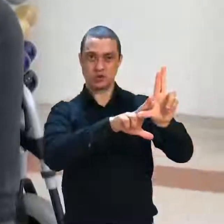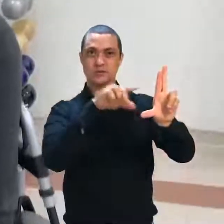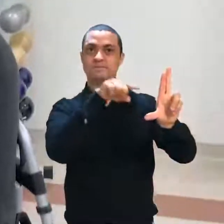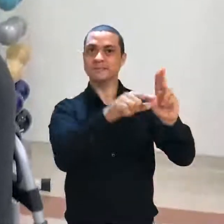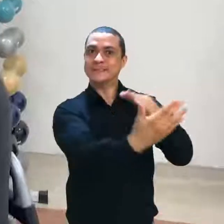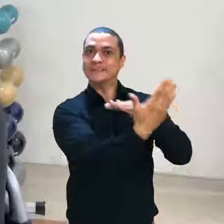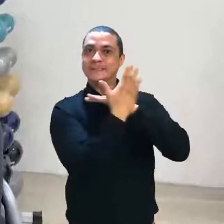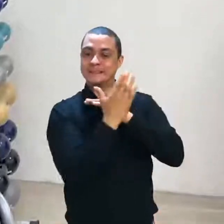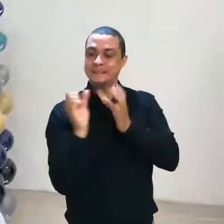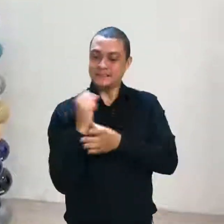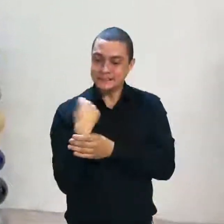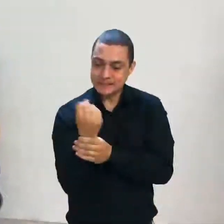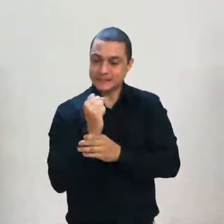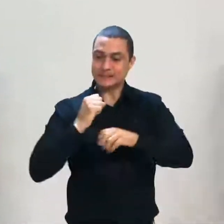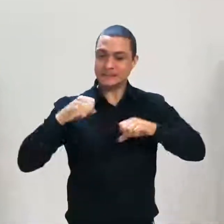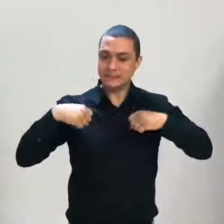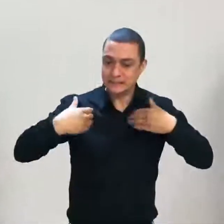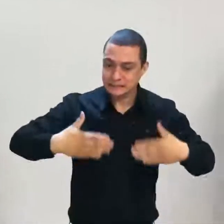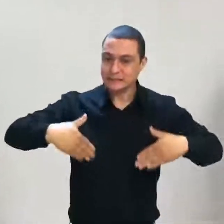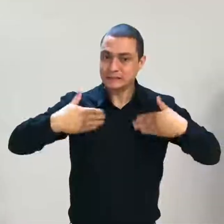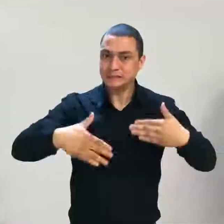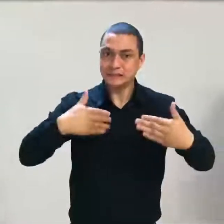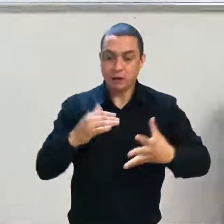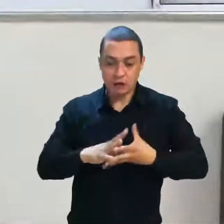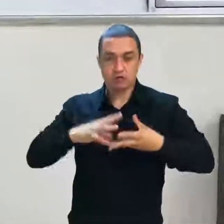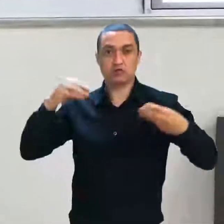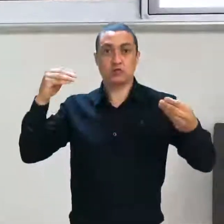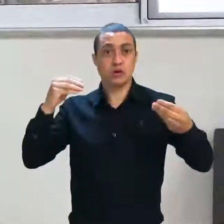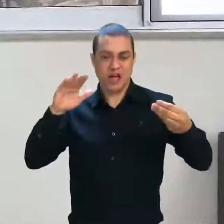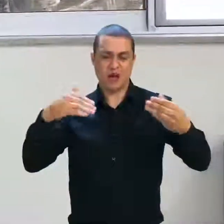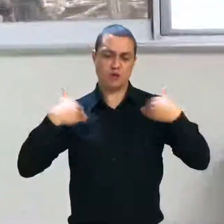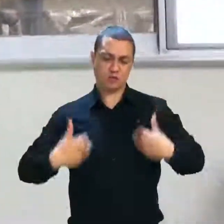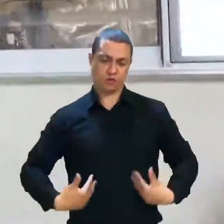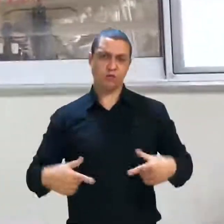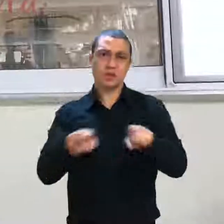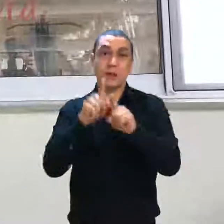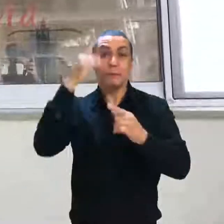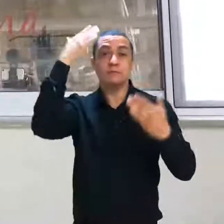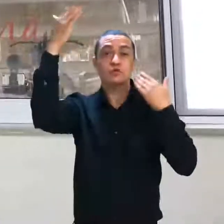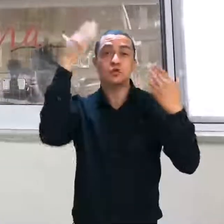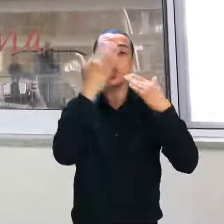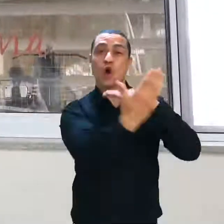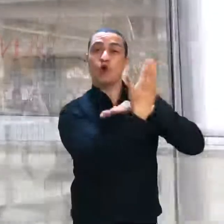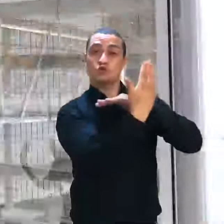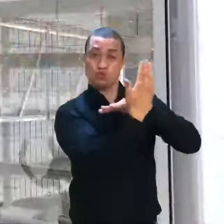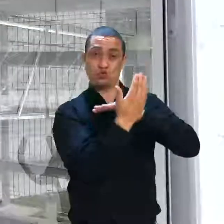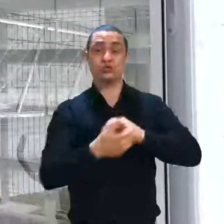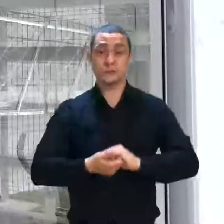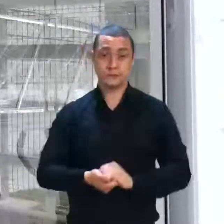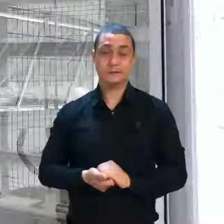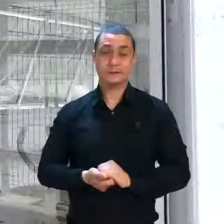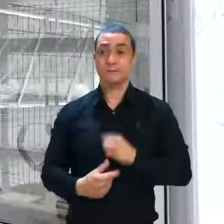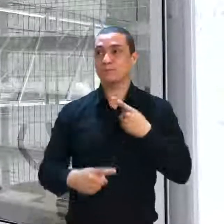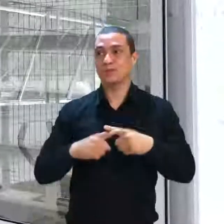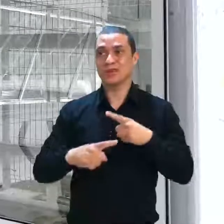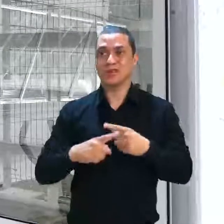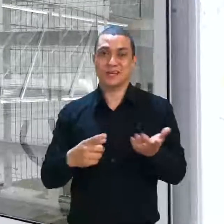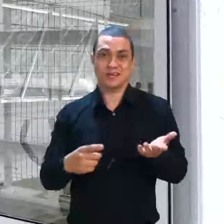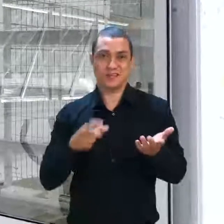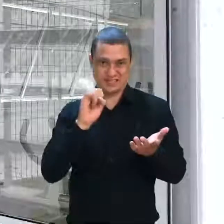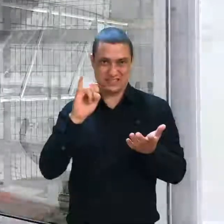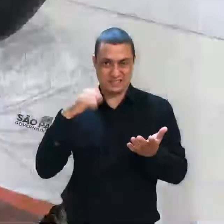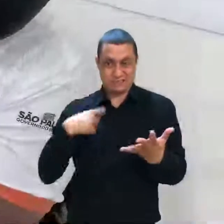na minha reabilitação e na minha recuperação, não só física, mas também psicológica e mental, que